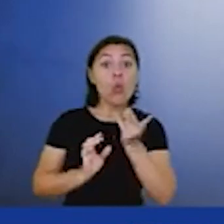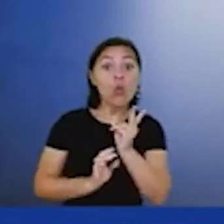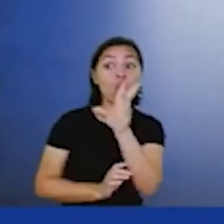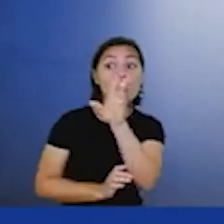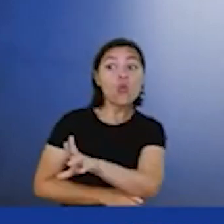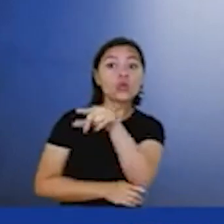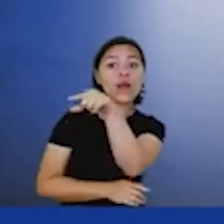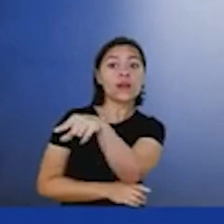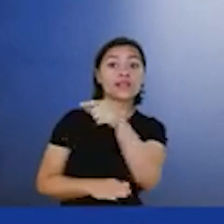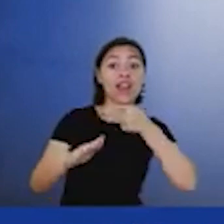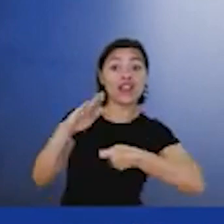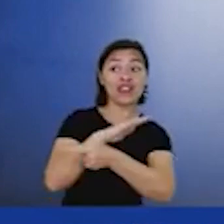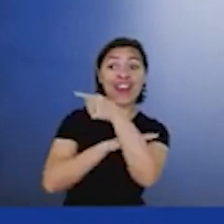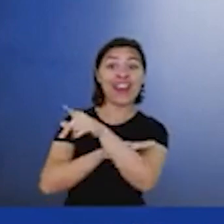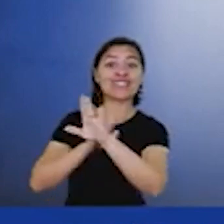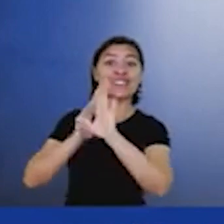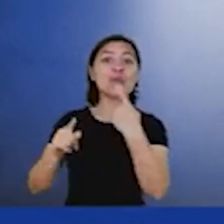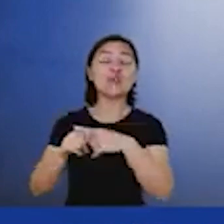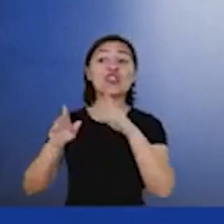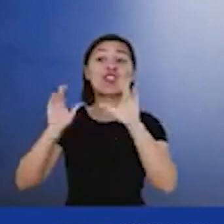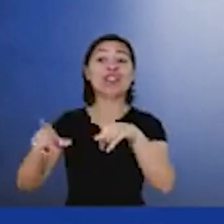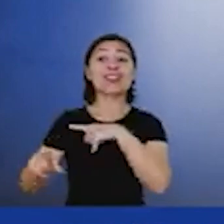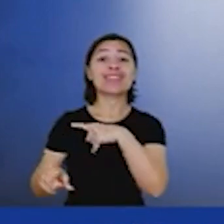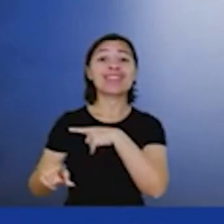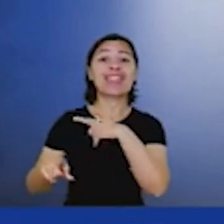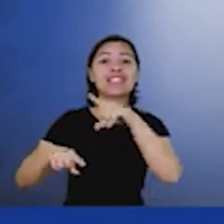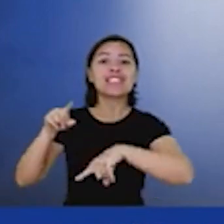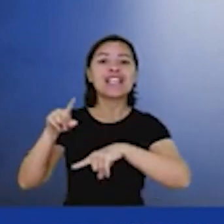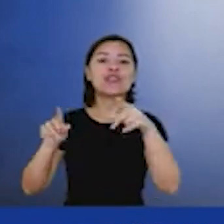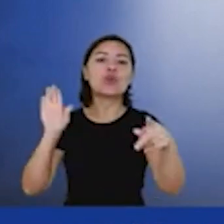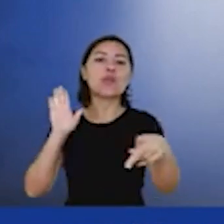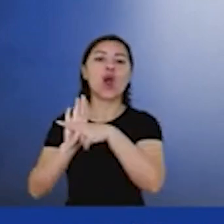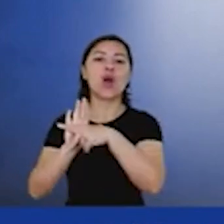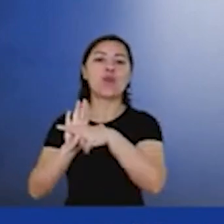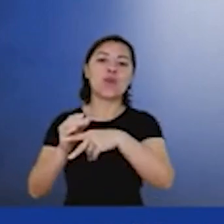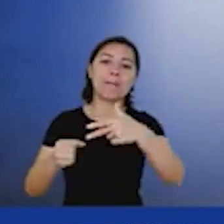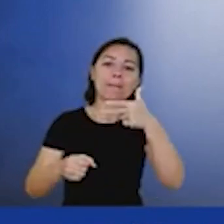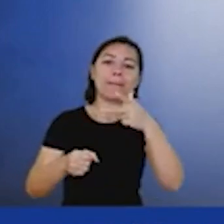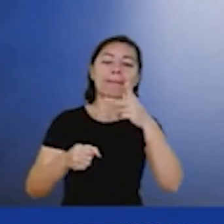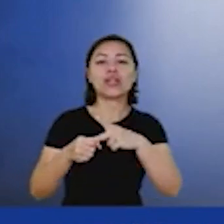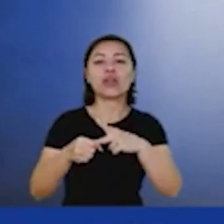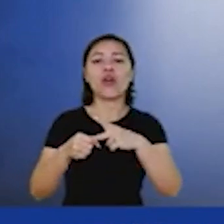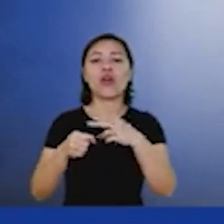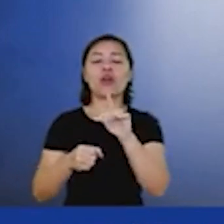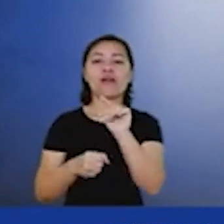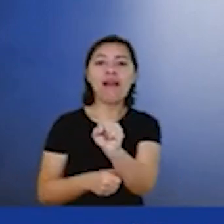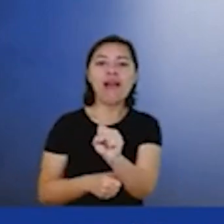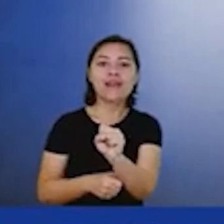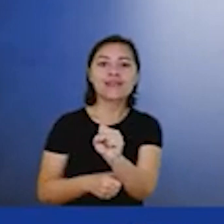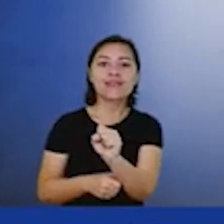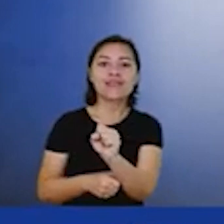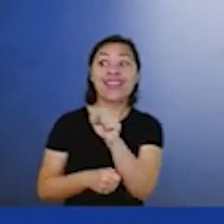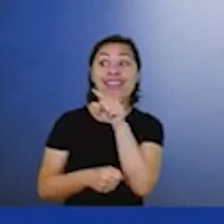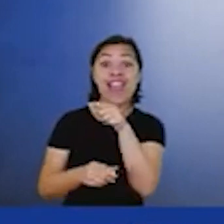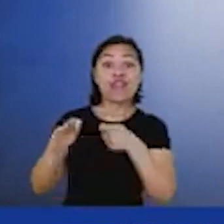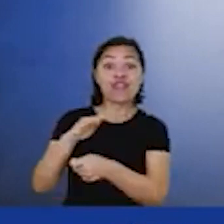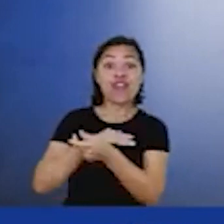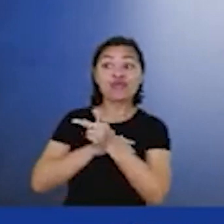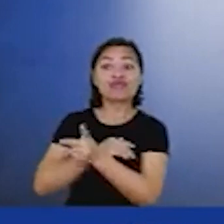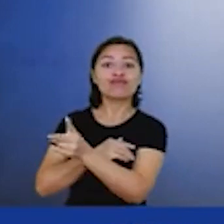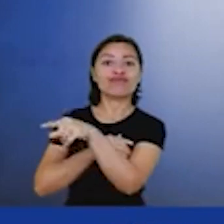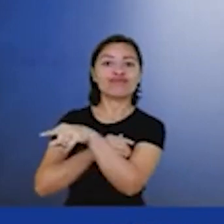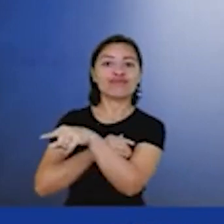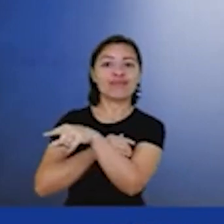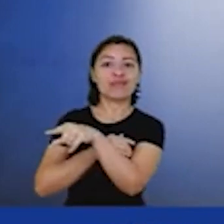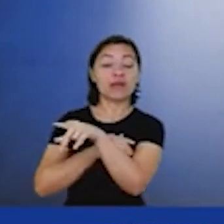que já produzem tipo de insumo e serviço para petróleo e gás, elas vão poder fornecer para eólicas, então, é importante entender isso, que